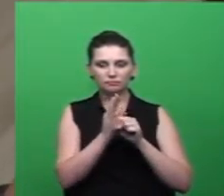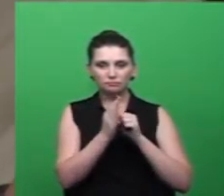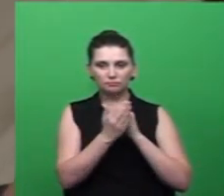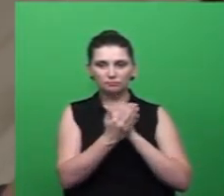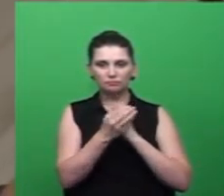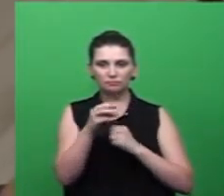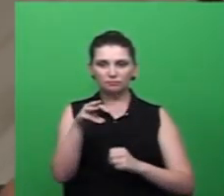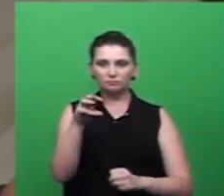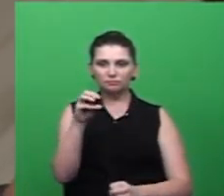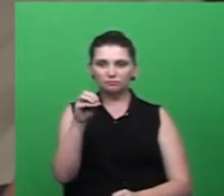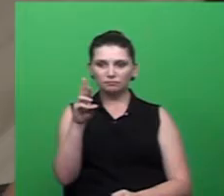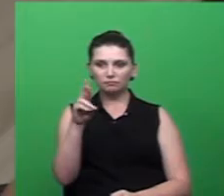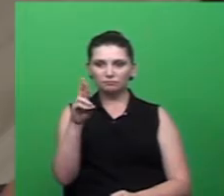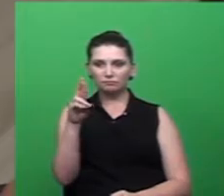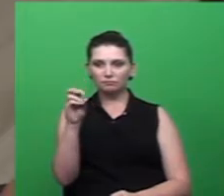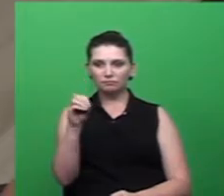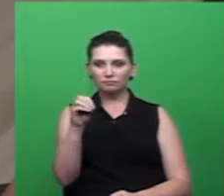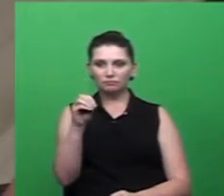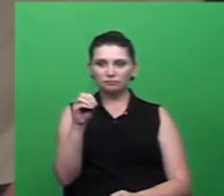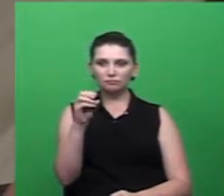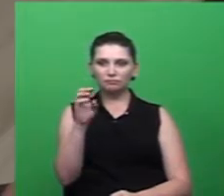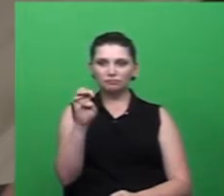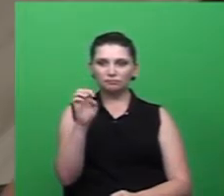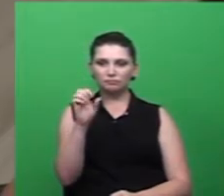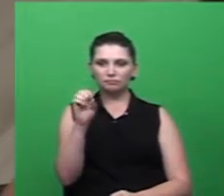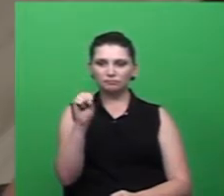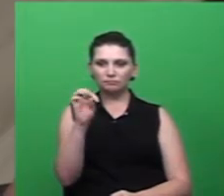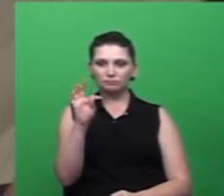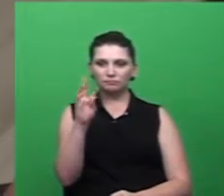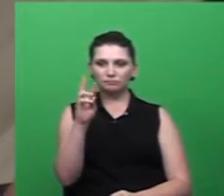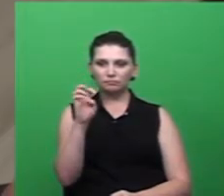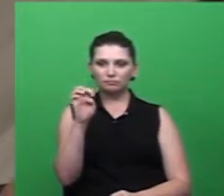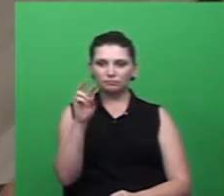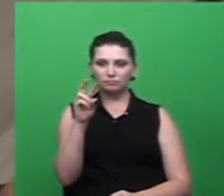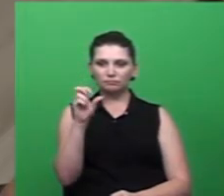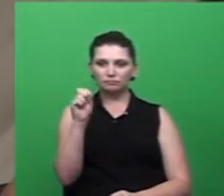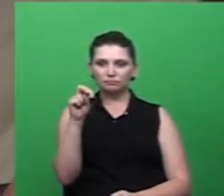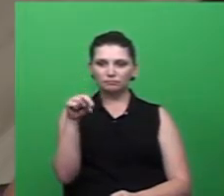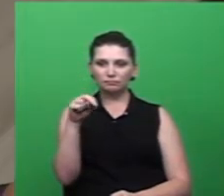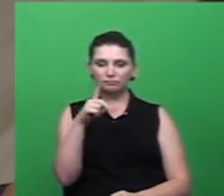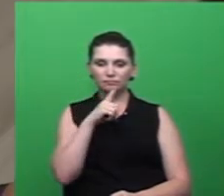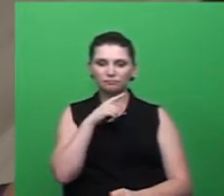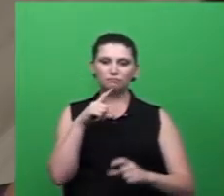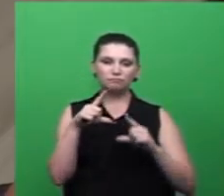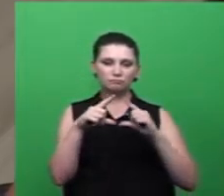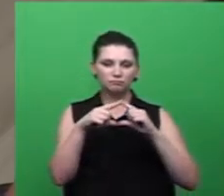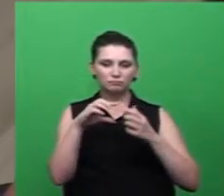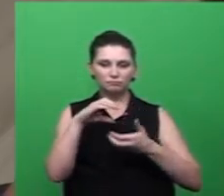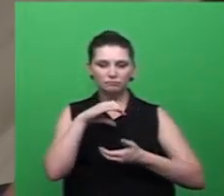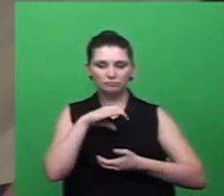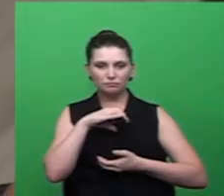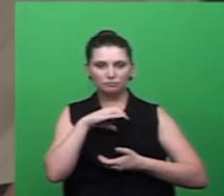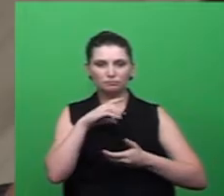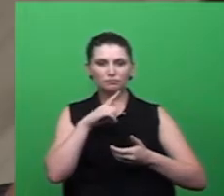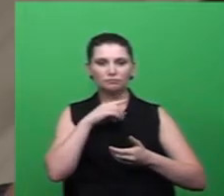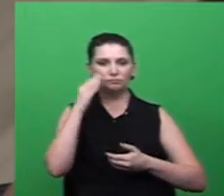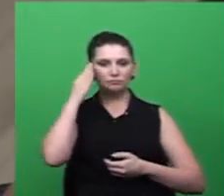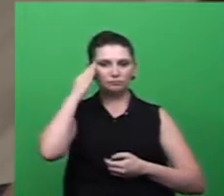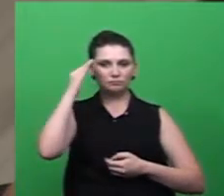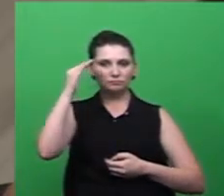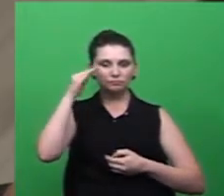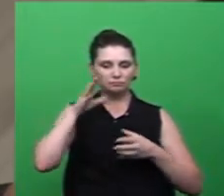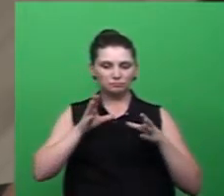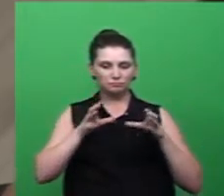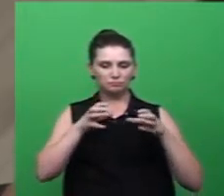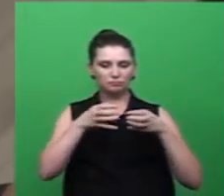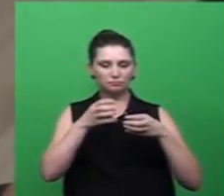onde foi mobilizado o exército, as equipes da saúde, defesa civil, e fomos fazer